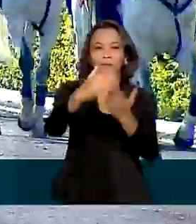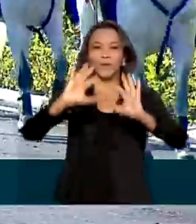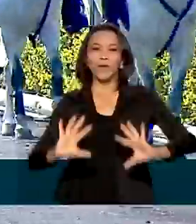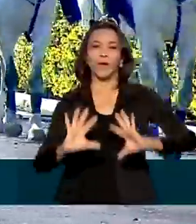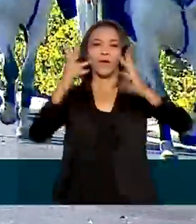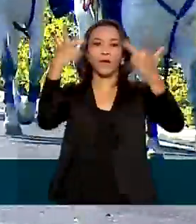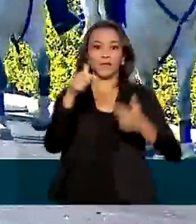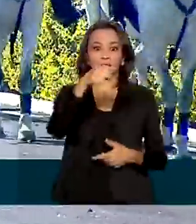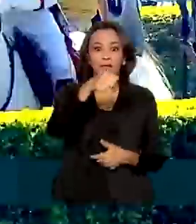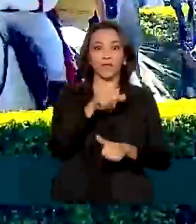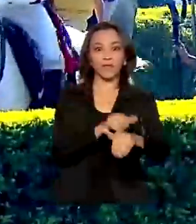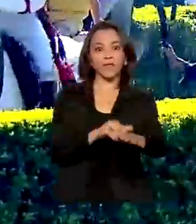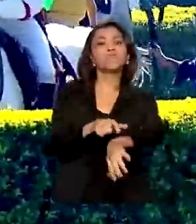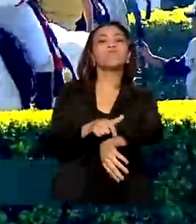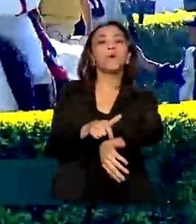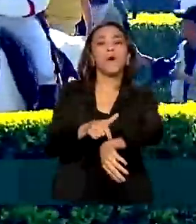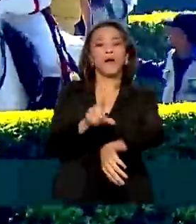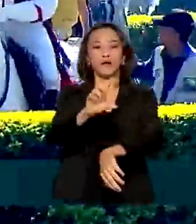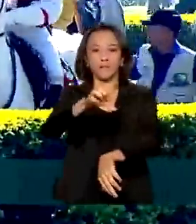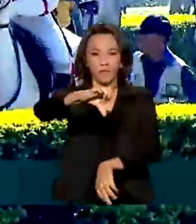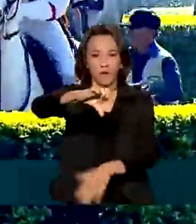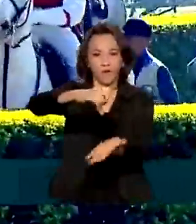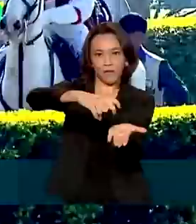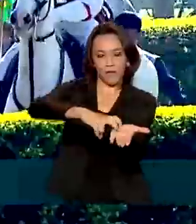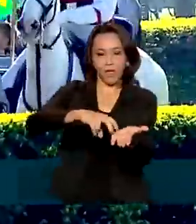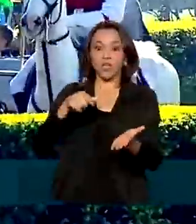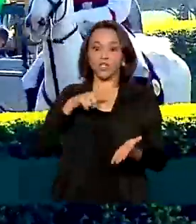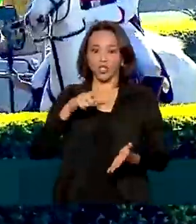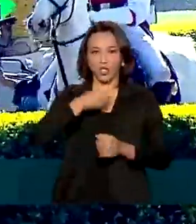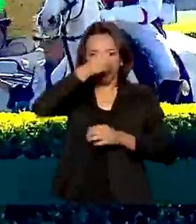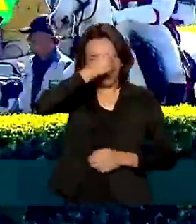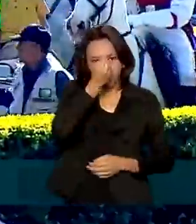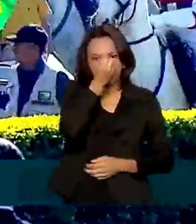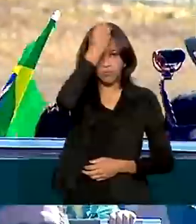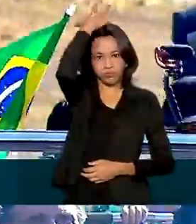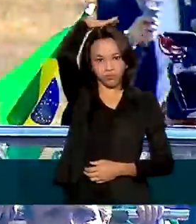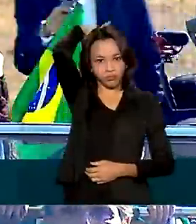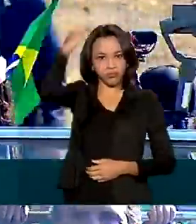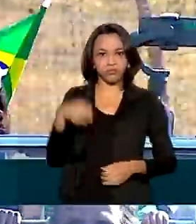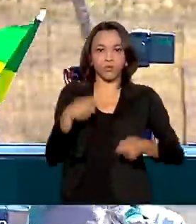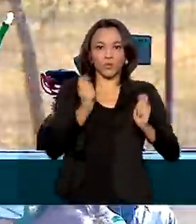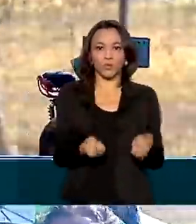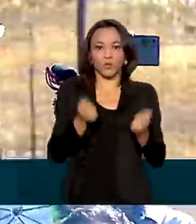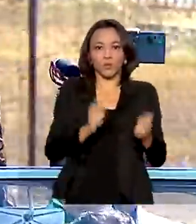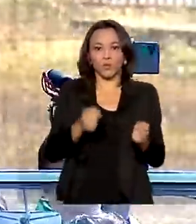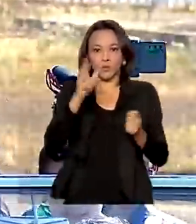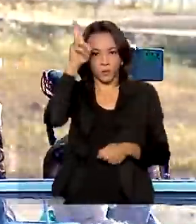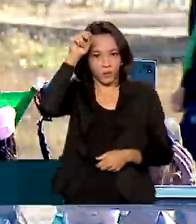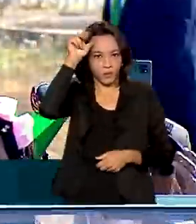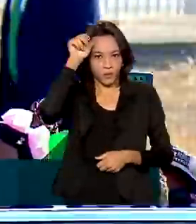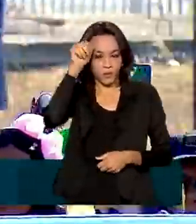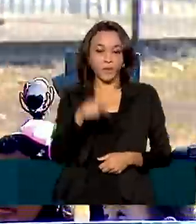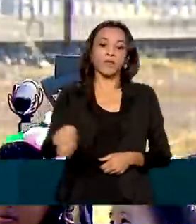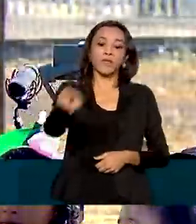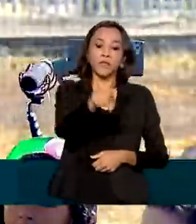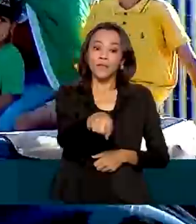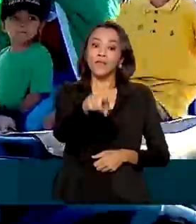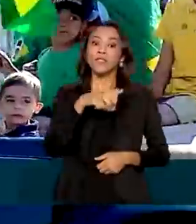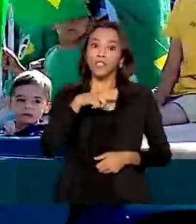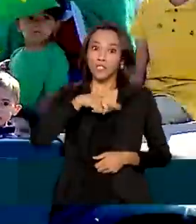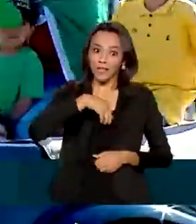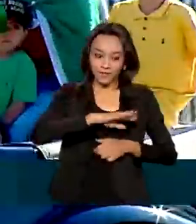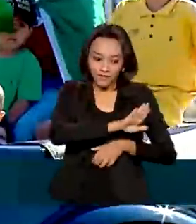volta das 9 horas da manhã. Escoltado pela Cavalaria dos Dragões da Independência e acompanhado por crianças, o veículo,